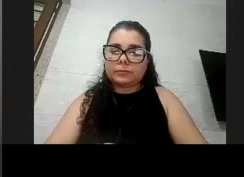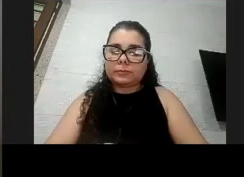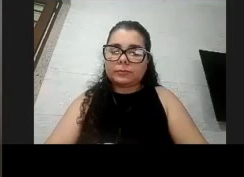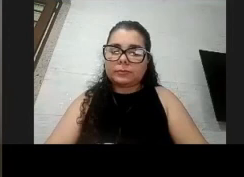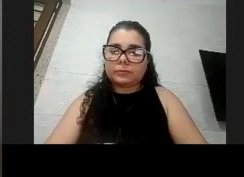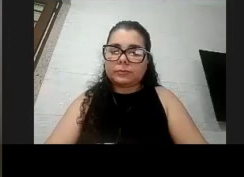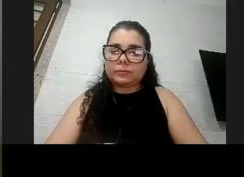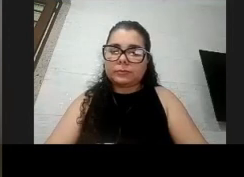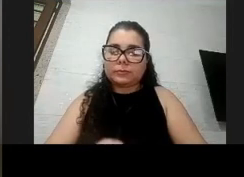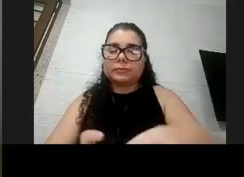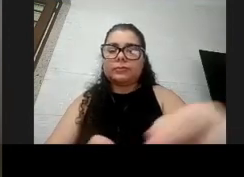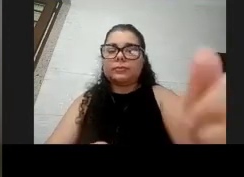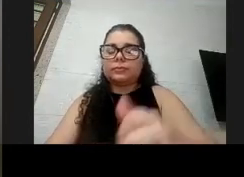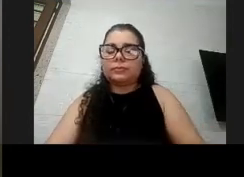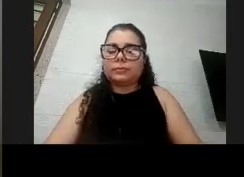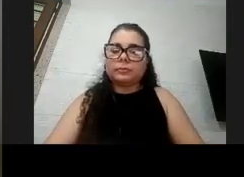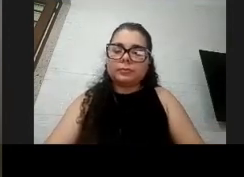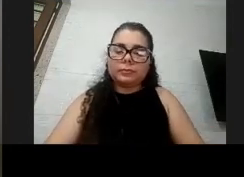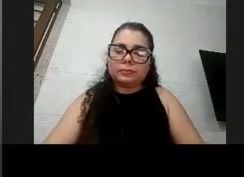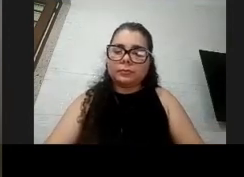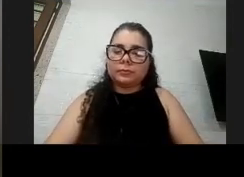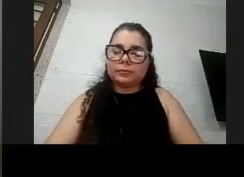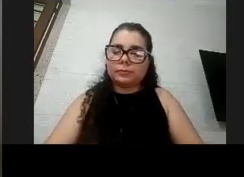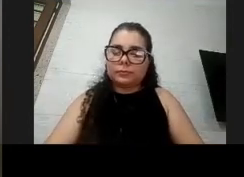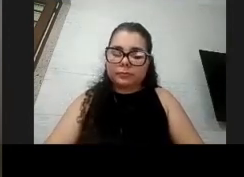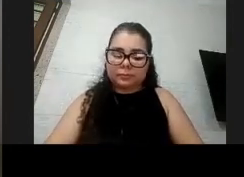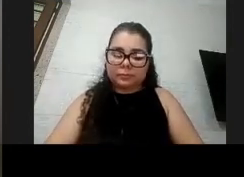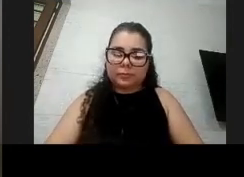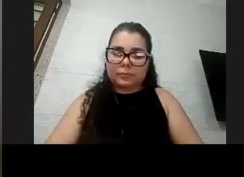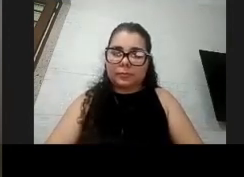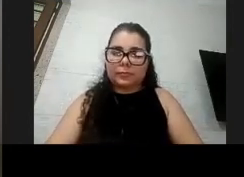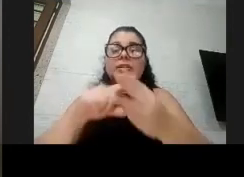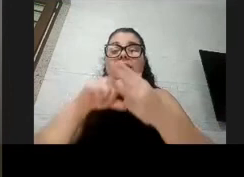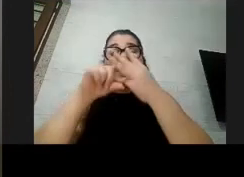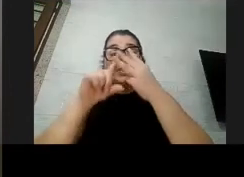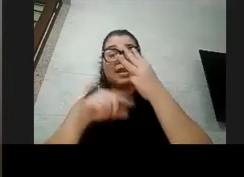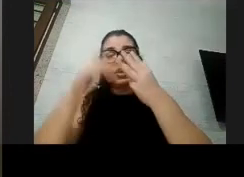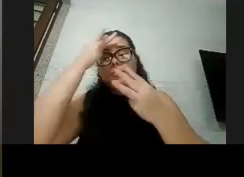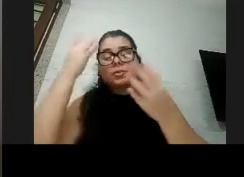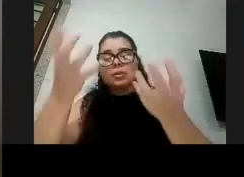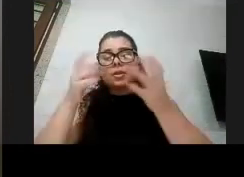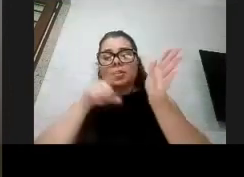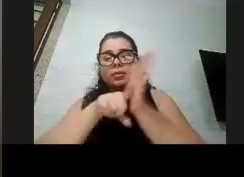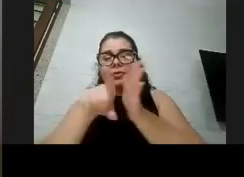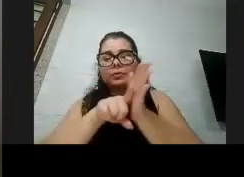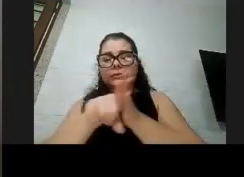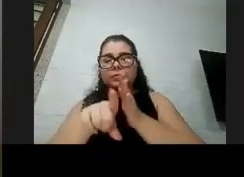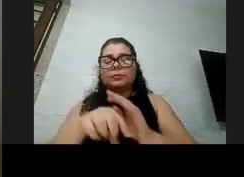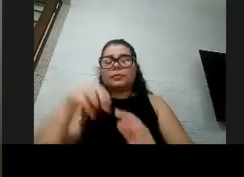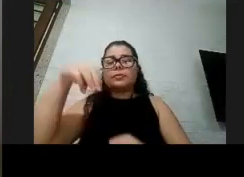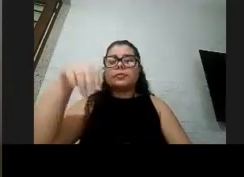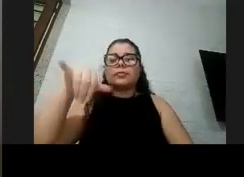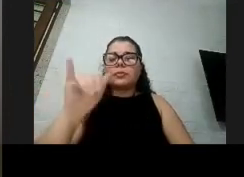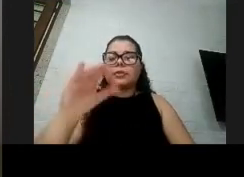você está sem som Bianca desculpa a gente tem três inscritos a primeira que pediu que se inscreveu foi a Micaela vou só